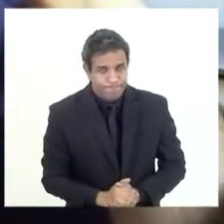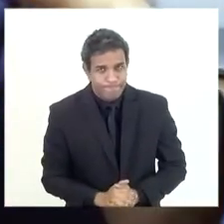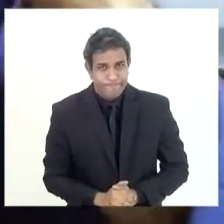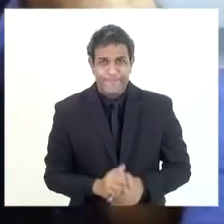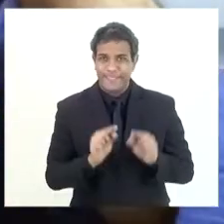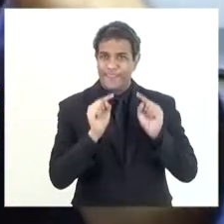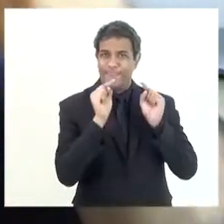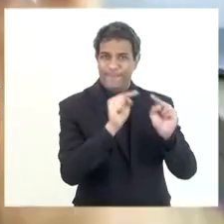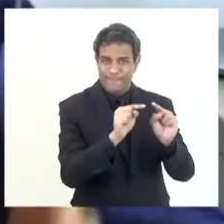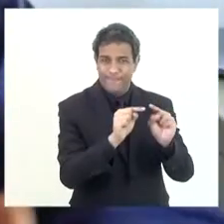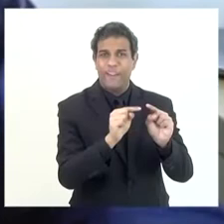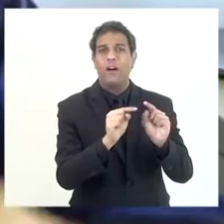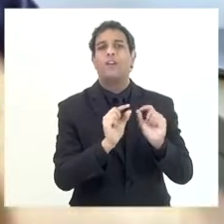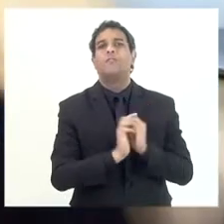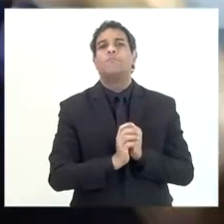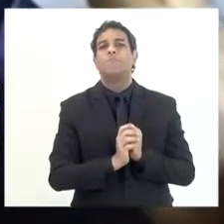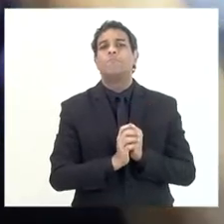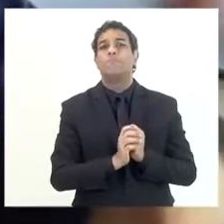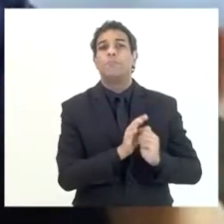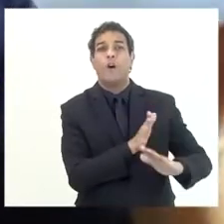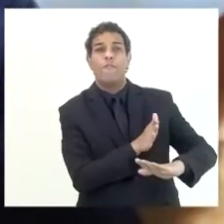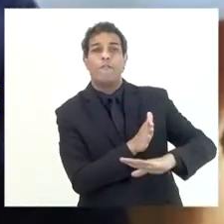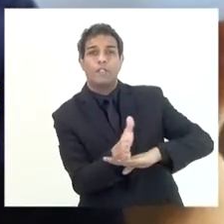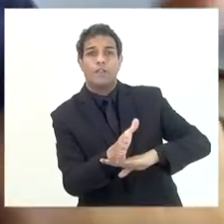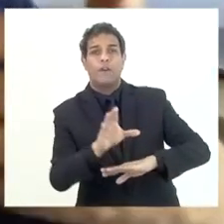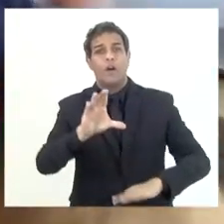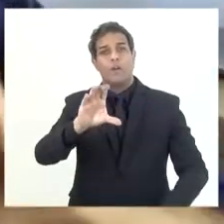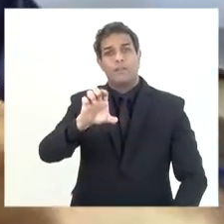quando você vai ao SEAF